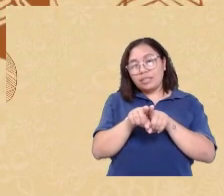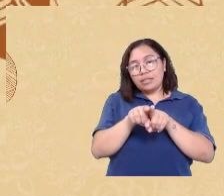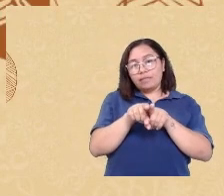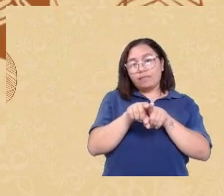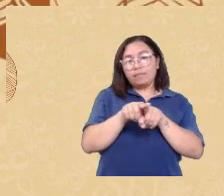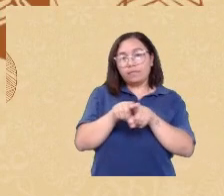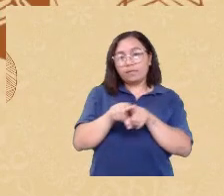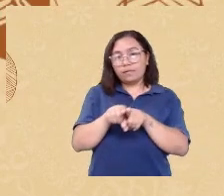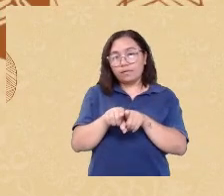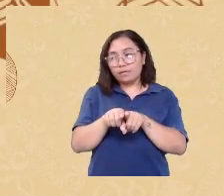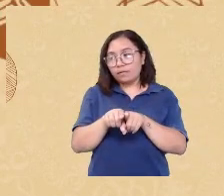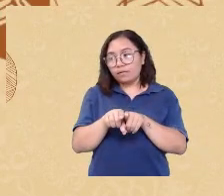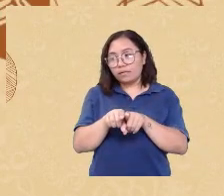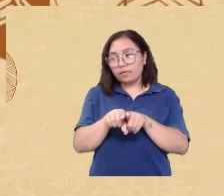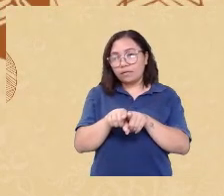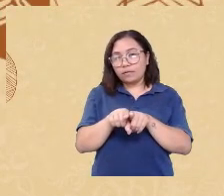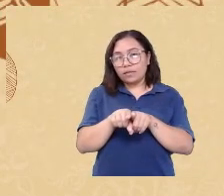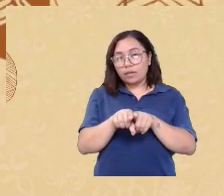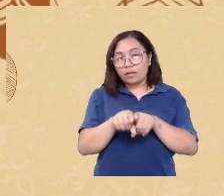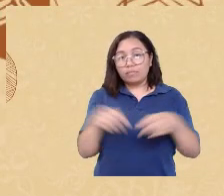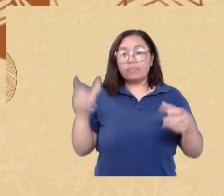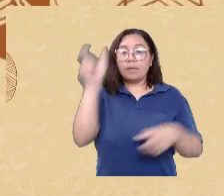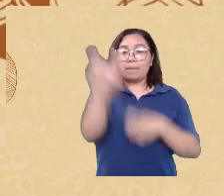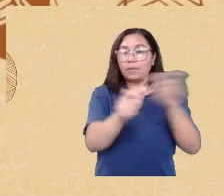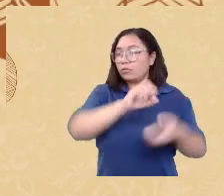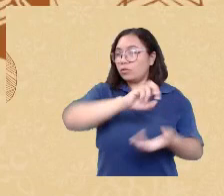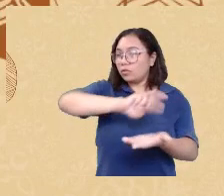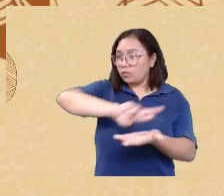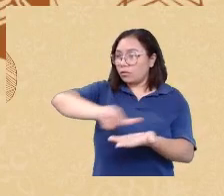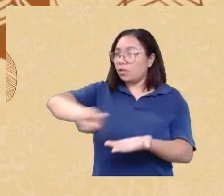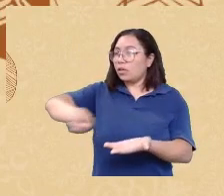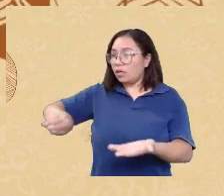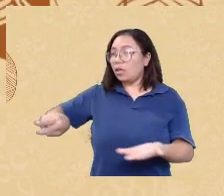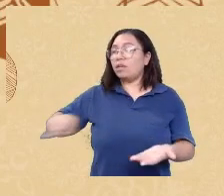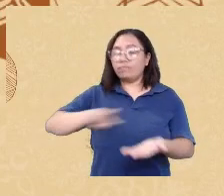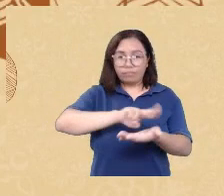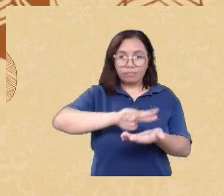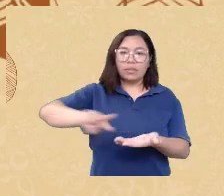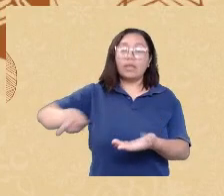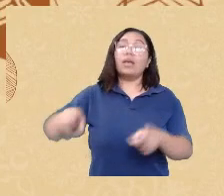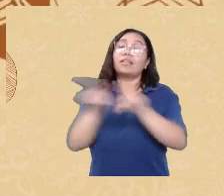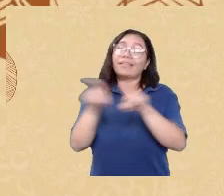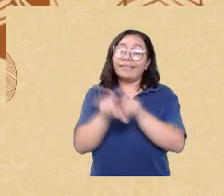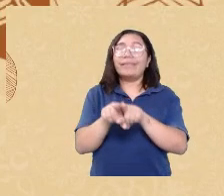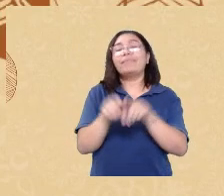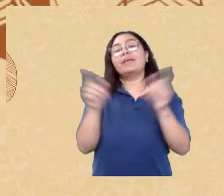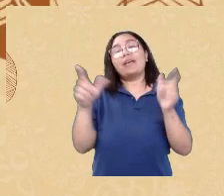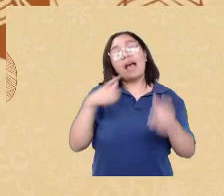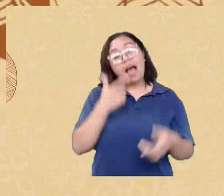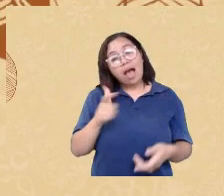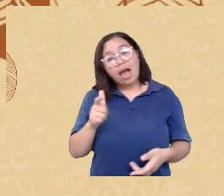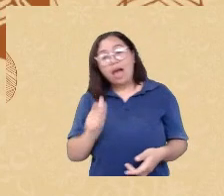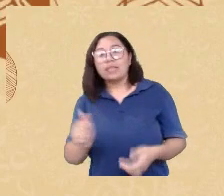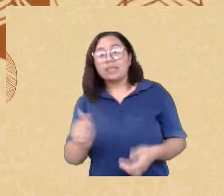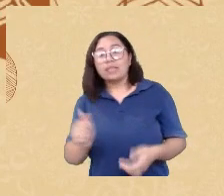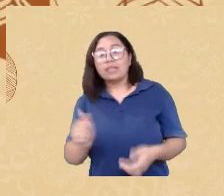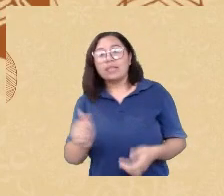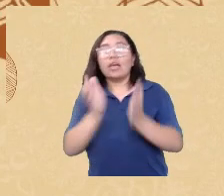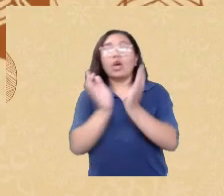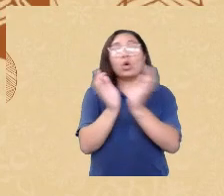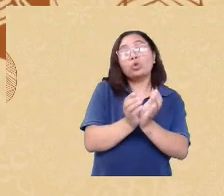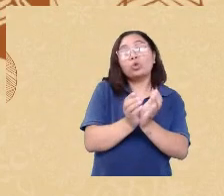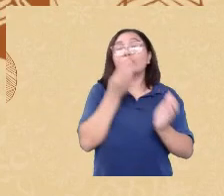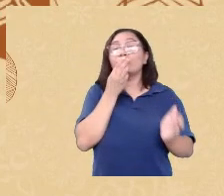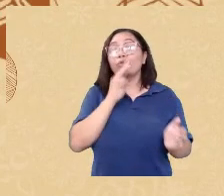de diversas nacionalidades inclusive brasileiros e nazistas também infelizmente diversas nacionalidades então não são só